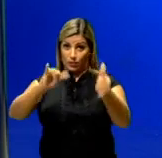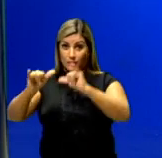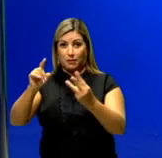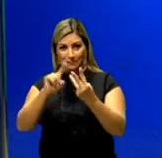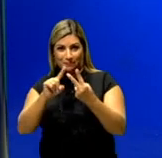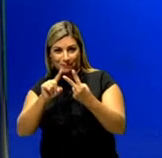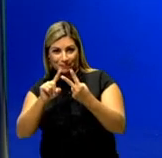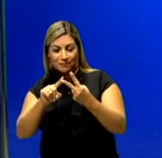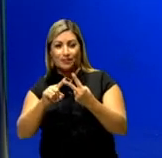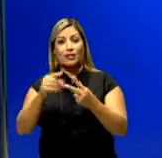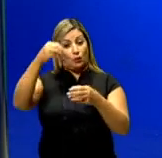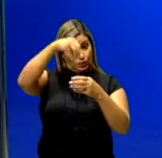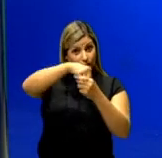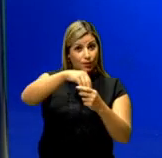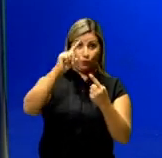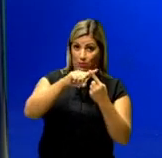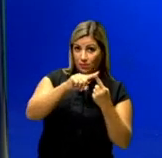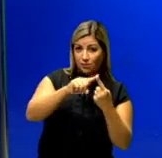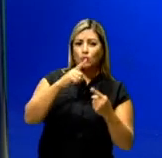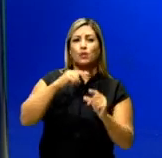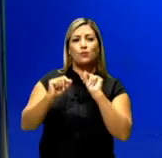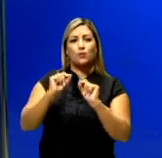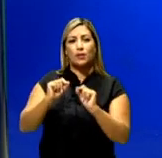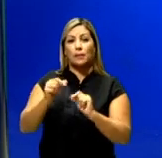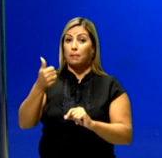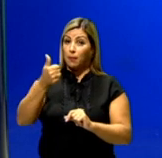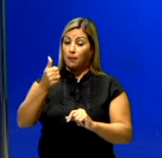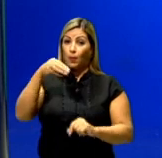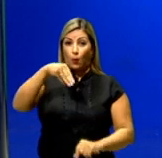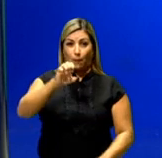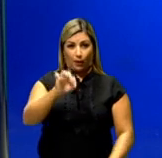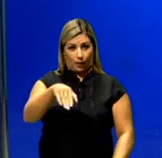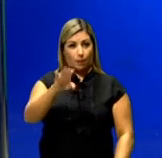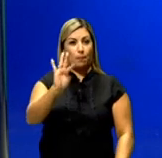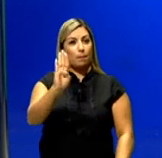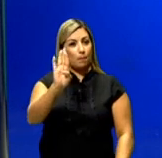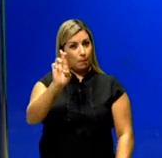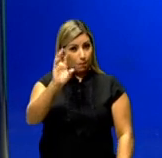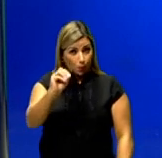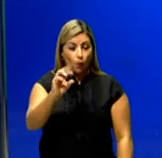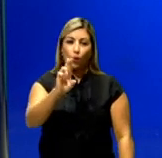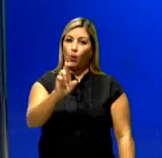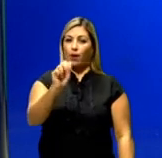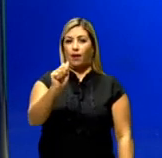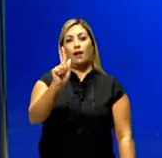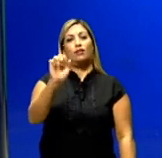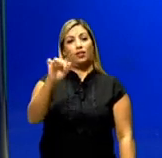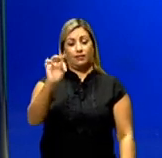tá certo? Dentro de uma equação química nós temos no primeiro membro reagentes, no segundo membro